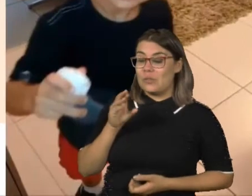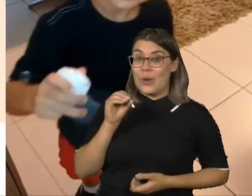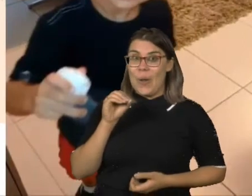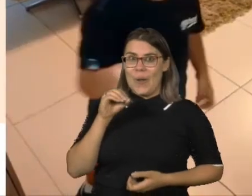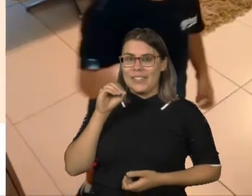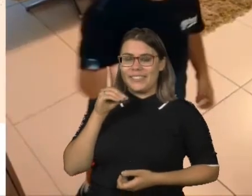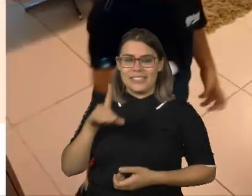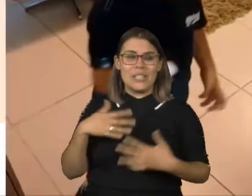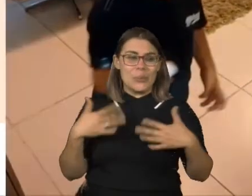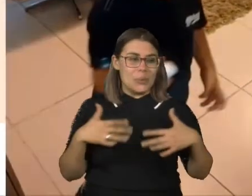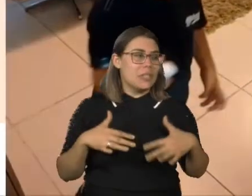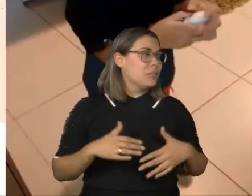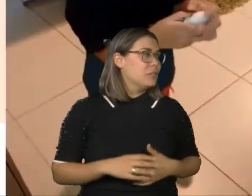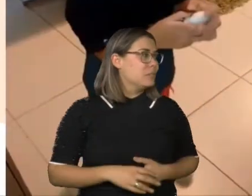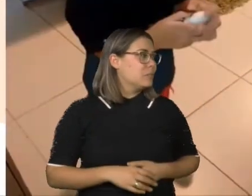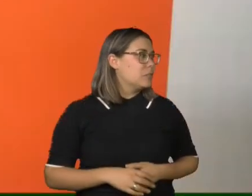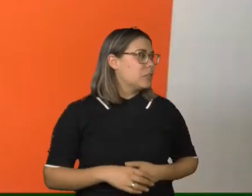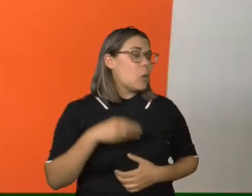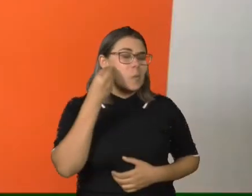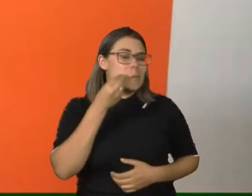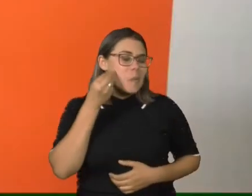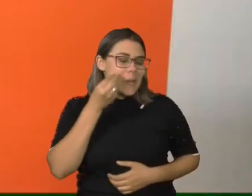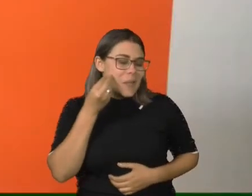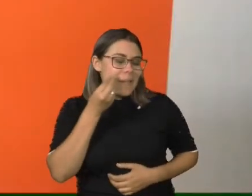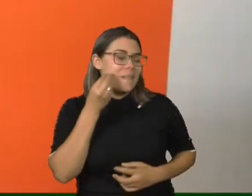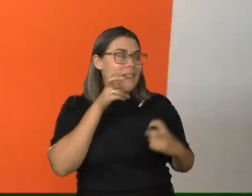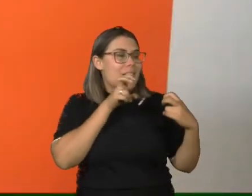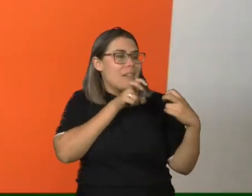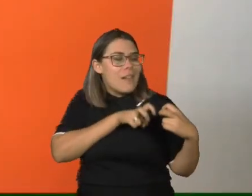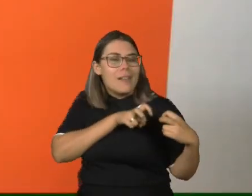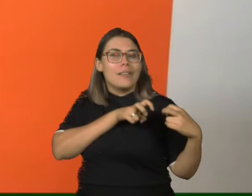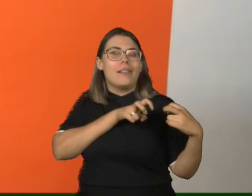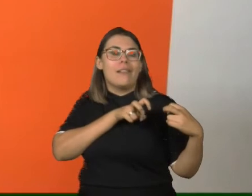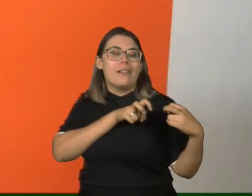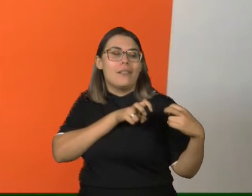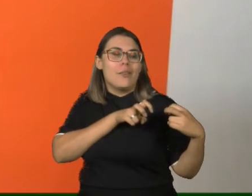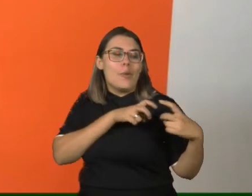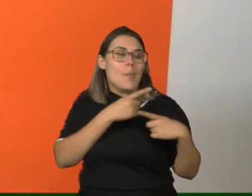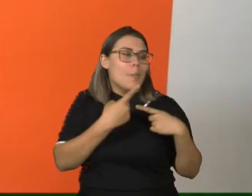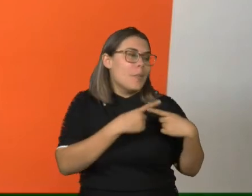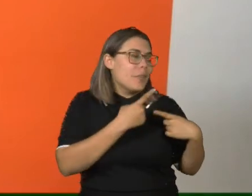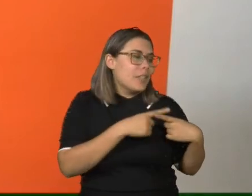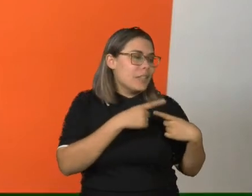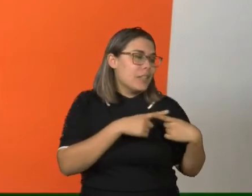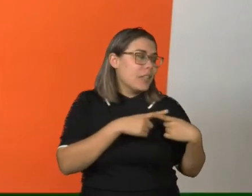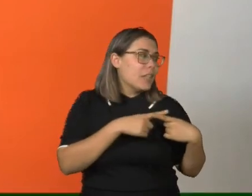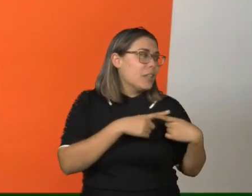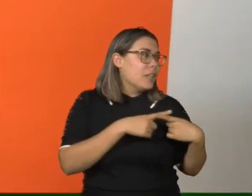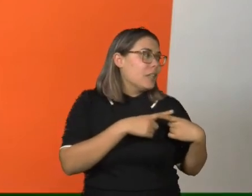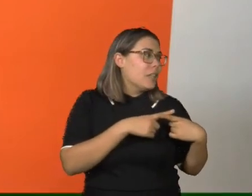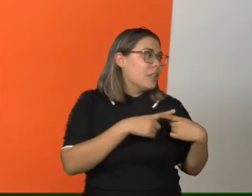eu trouxe essa experiência clínica que a gente sabe que a teoria, ela é